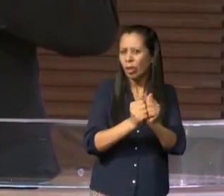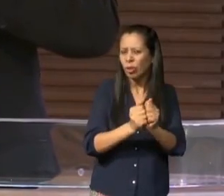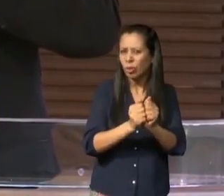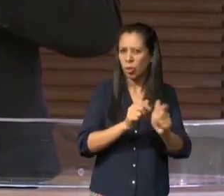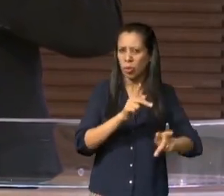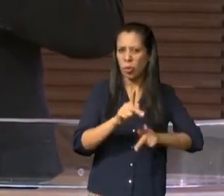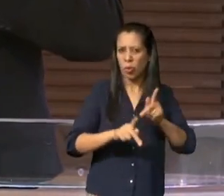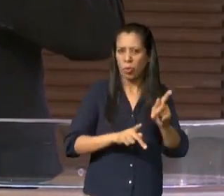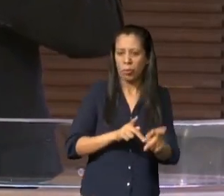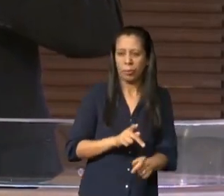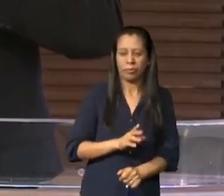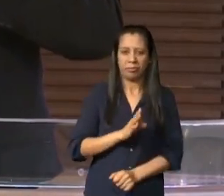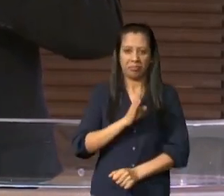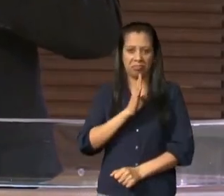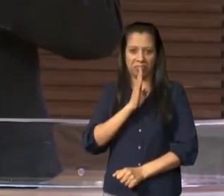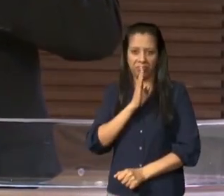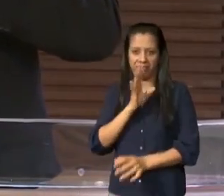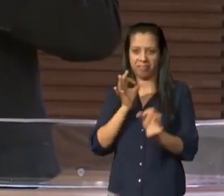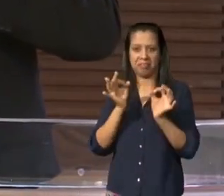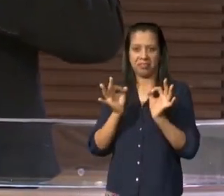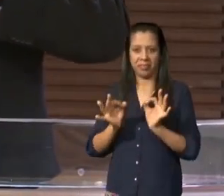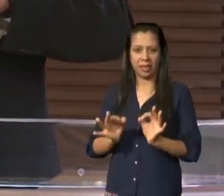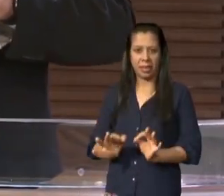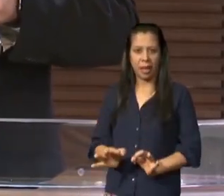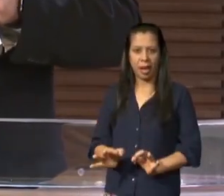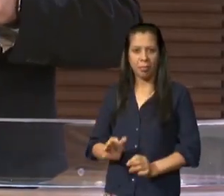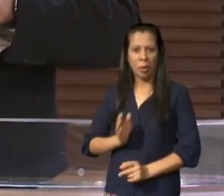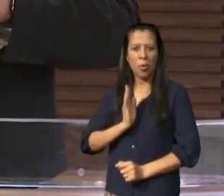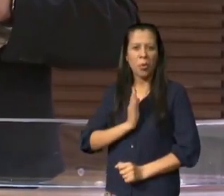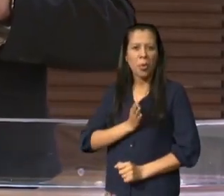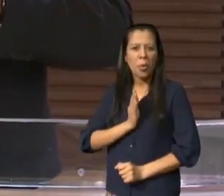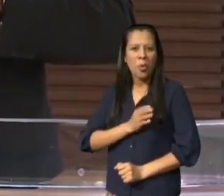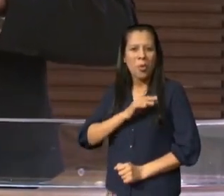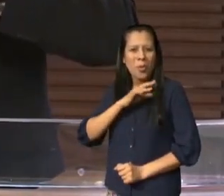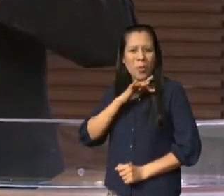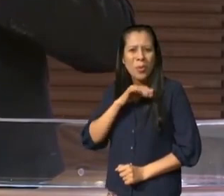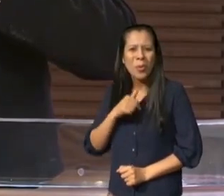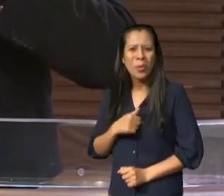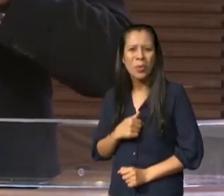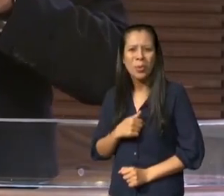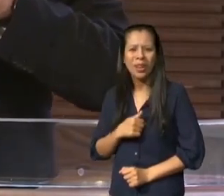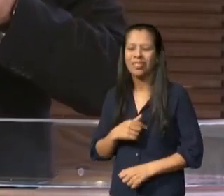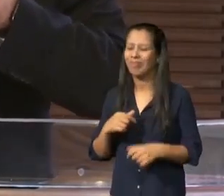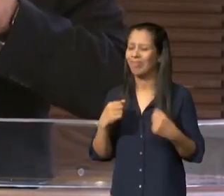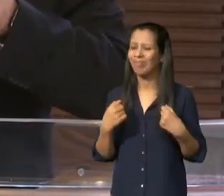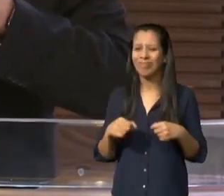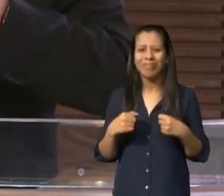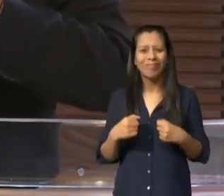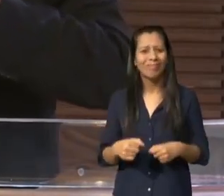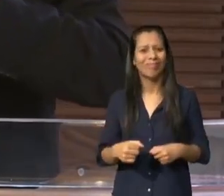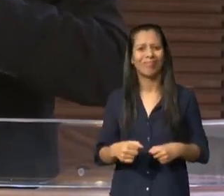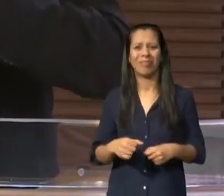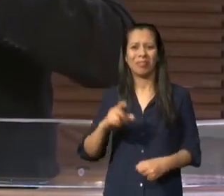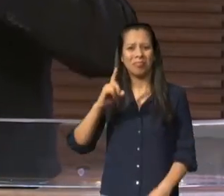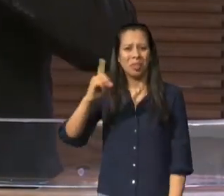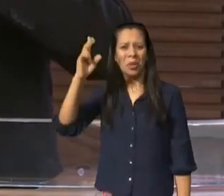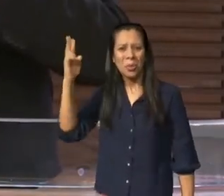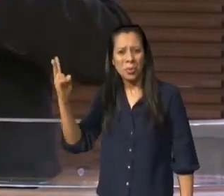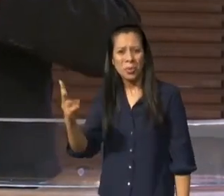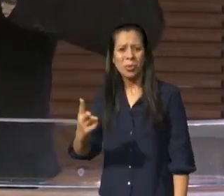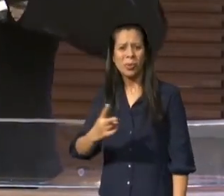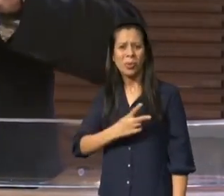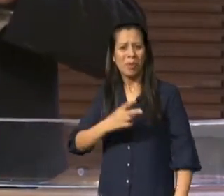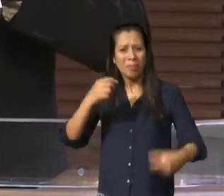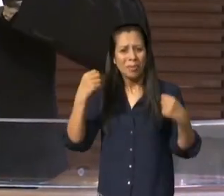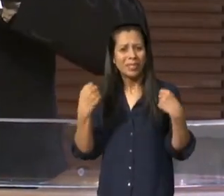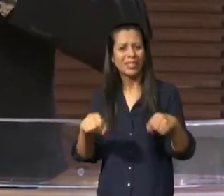coisas pecaminosas que eles estavam acostumados a fazer no Egito se pudesse escolher não teriam dois momentos